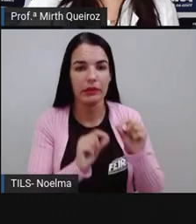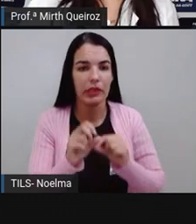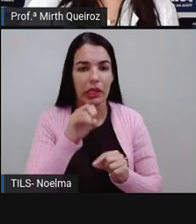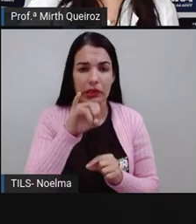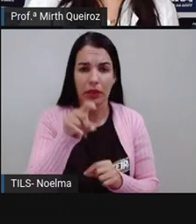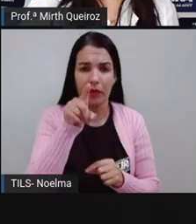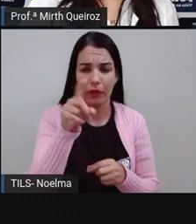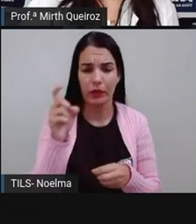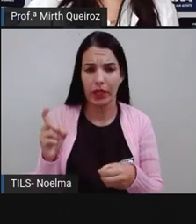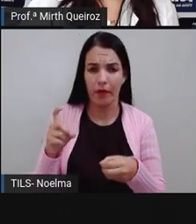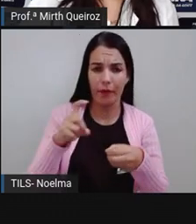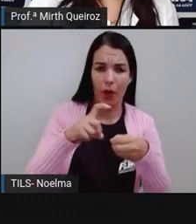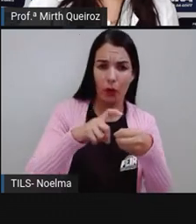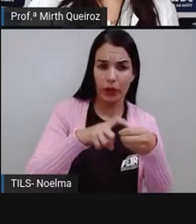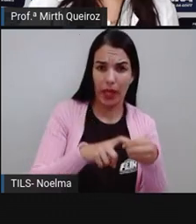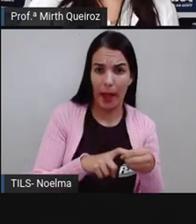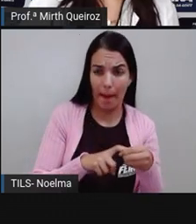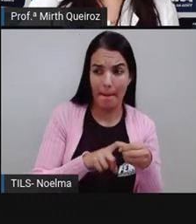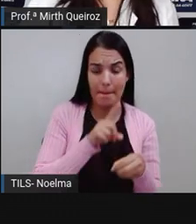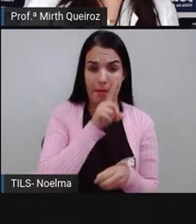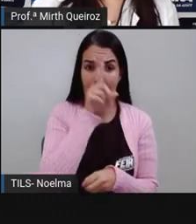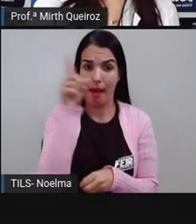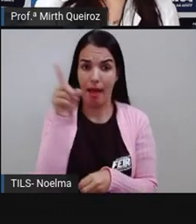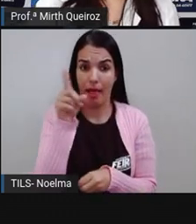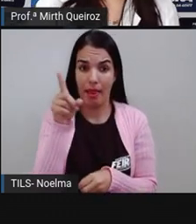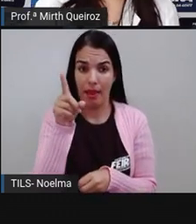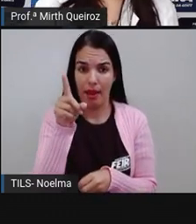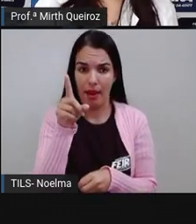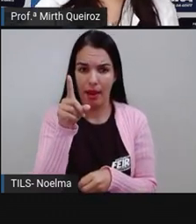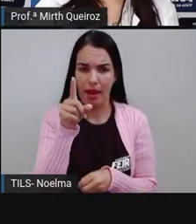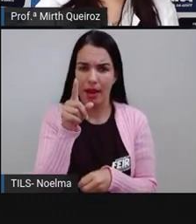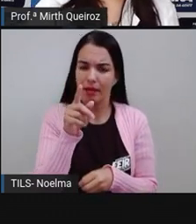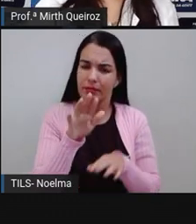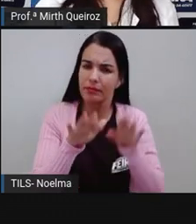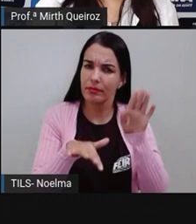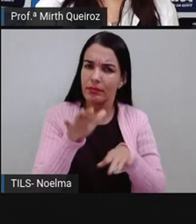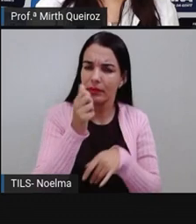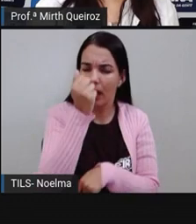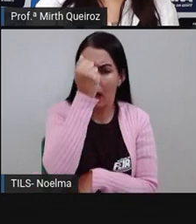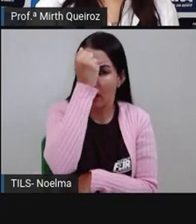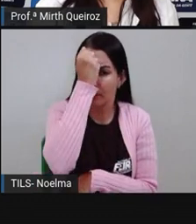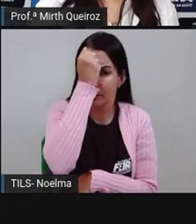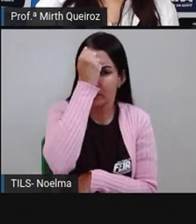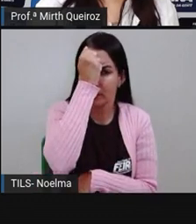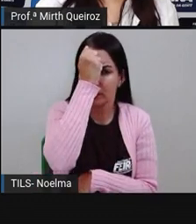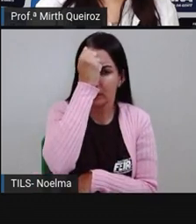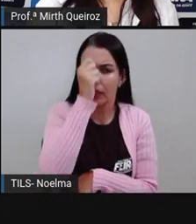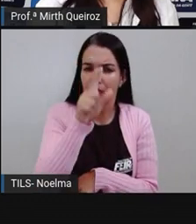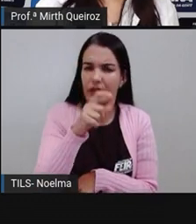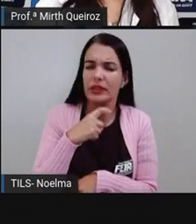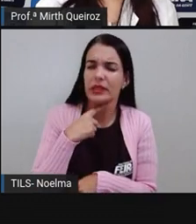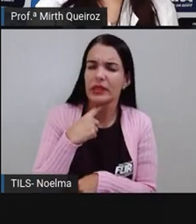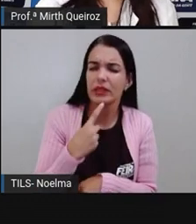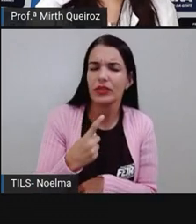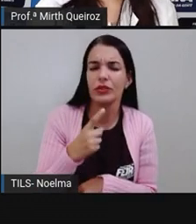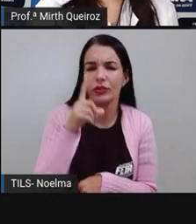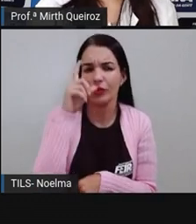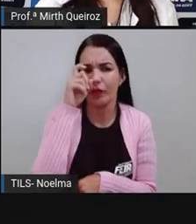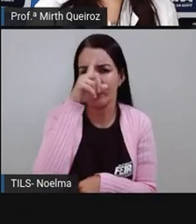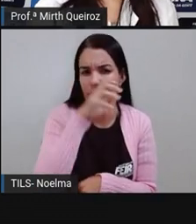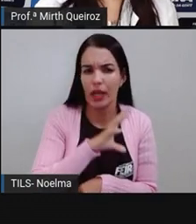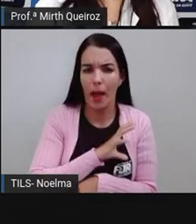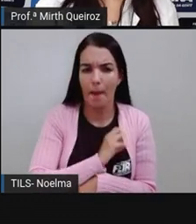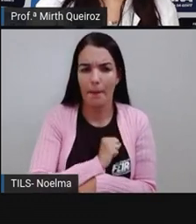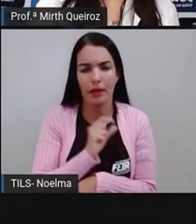você voltar pra ela, tente não se arrepender. Vai ser difícil amar alguém sem se querer.